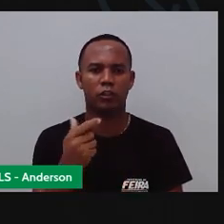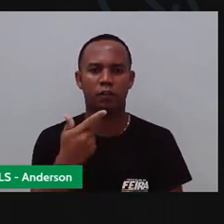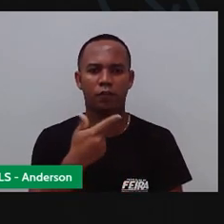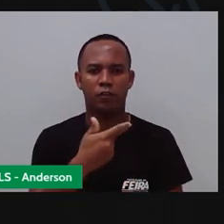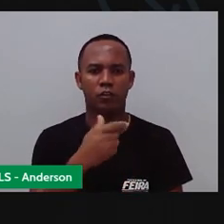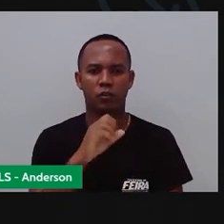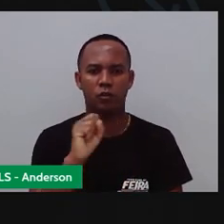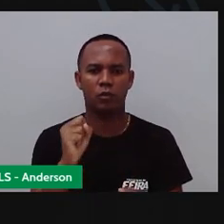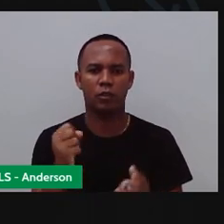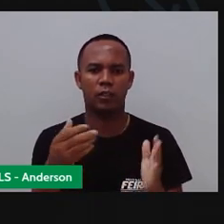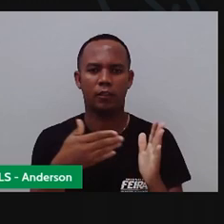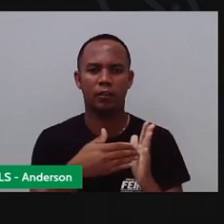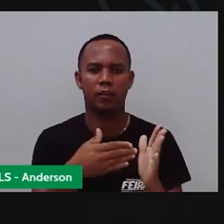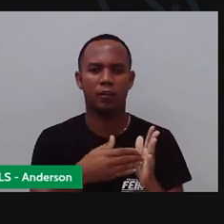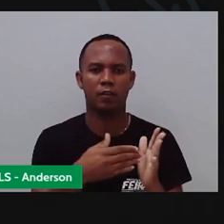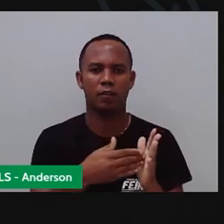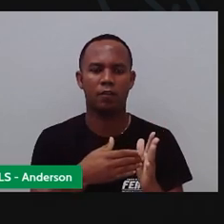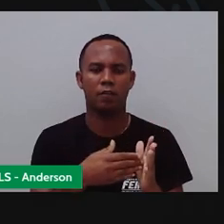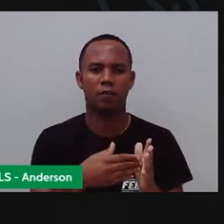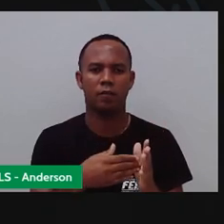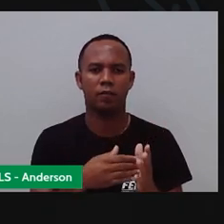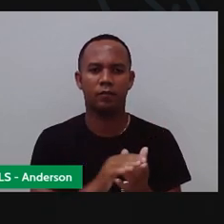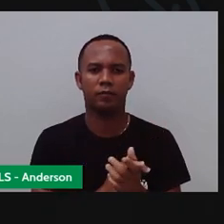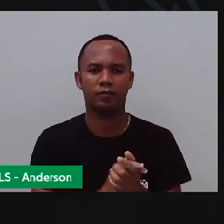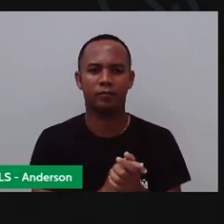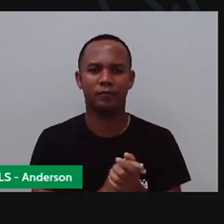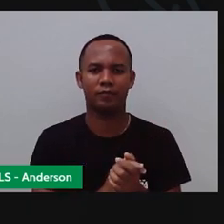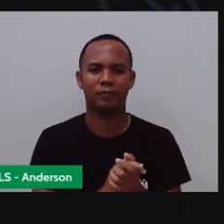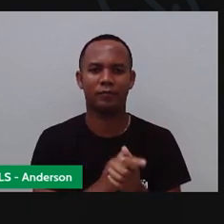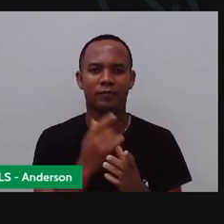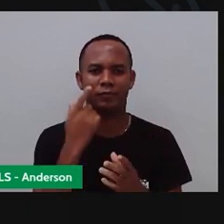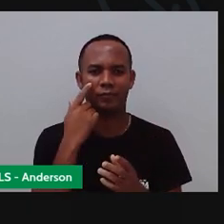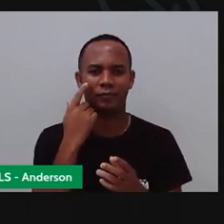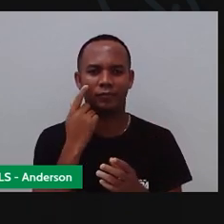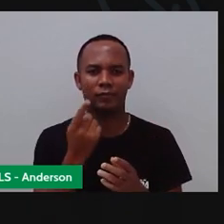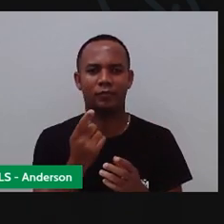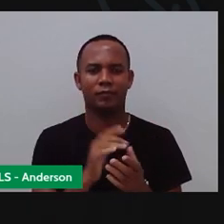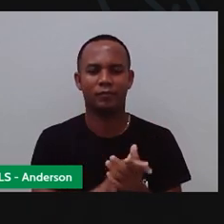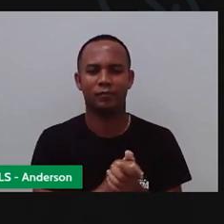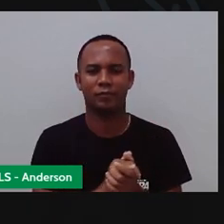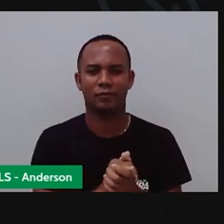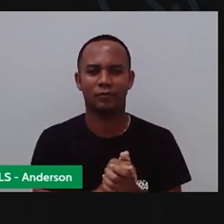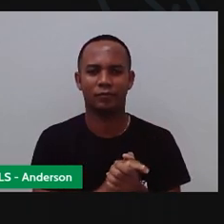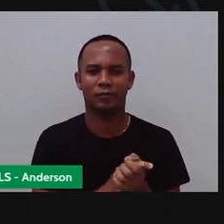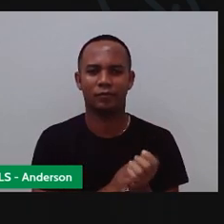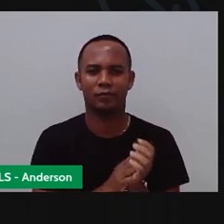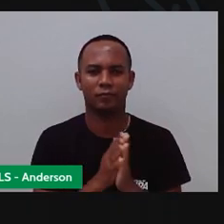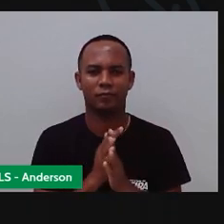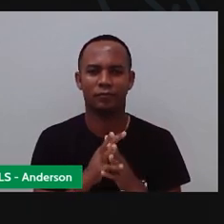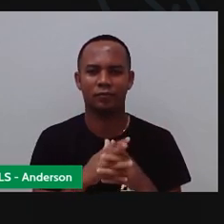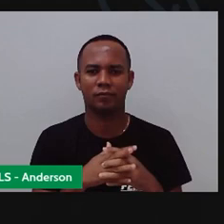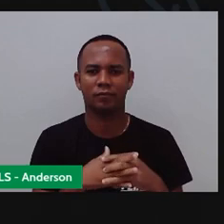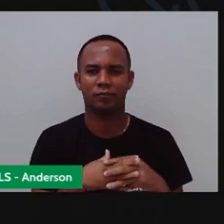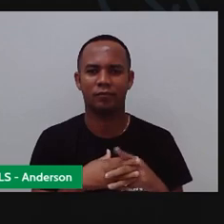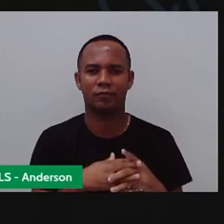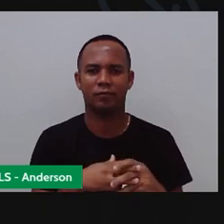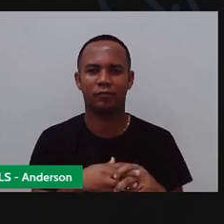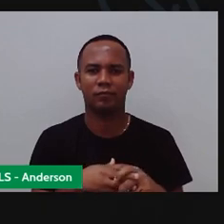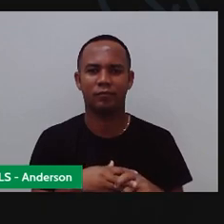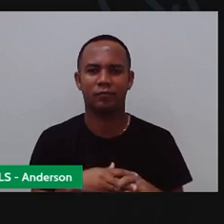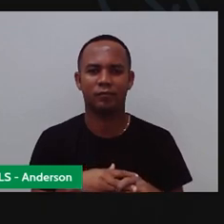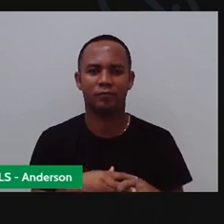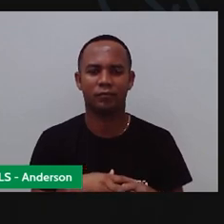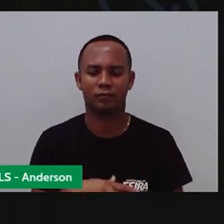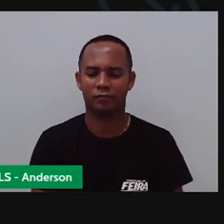Tá? A Pró Maria. Nem me apresentei pra vocês. Nem falei que era assim. aí, ó. Eu de novo aqui pra vocês. Vamos fazer a mágica.